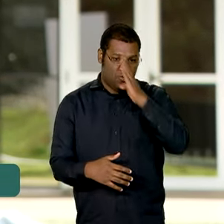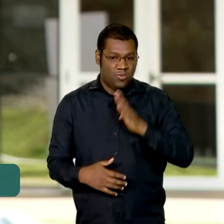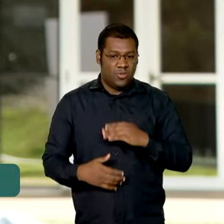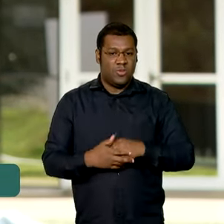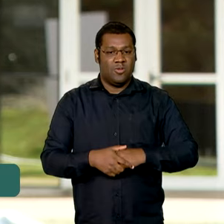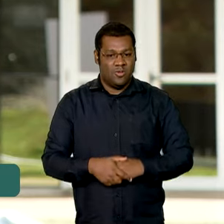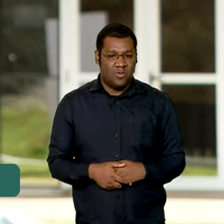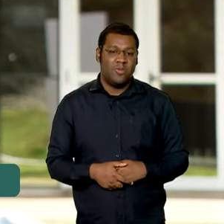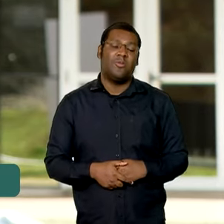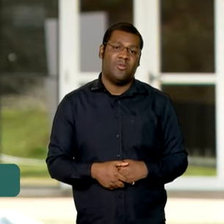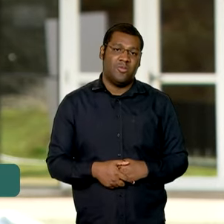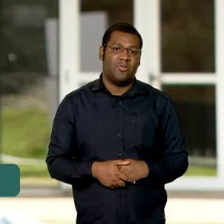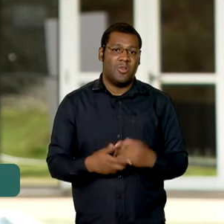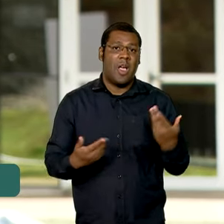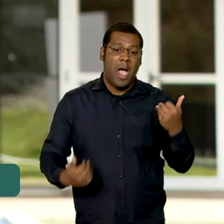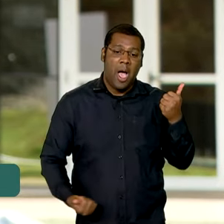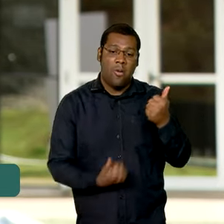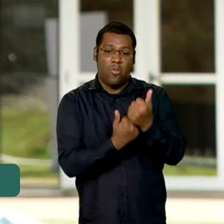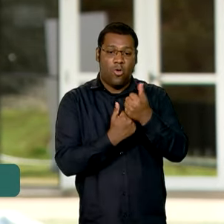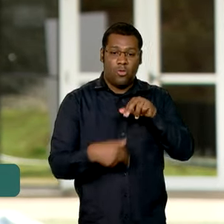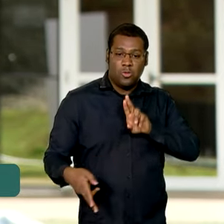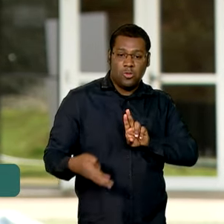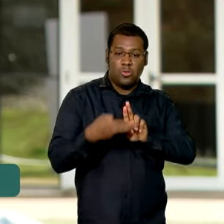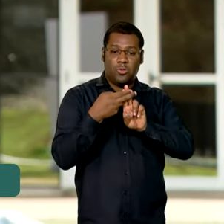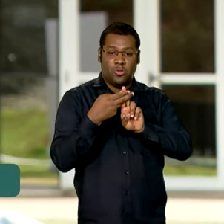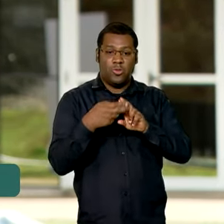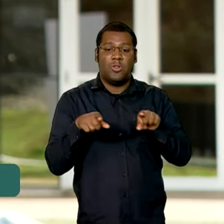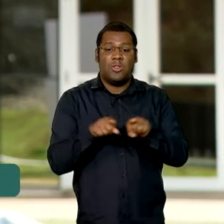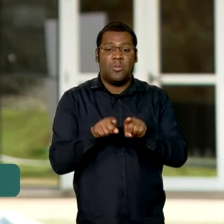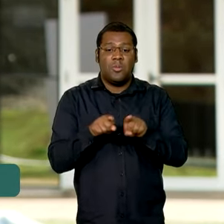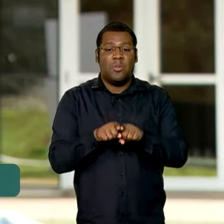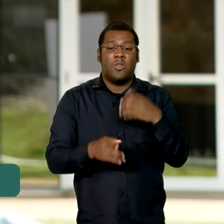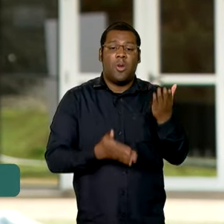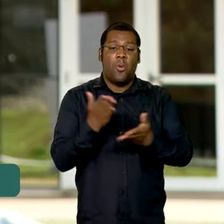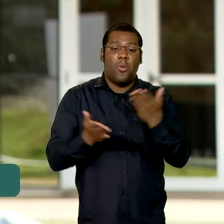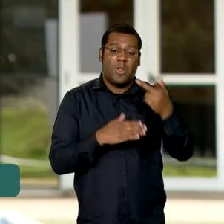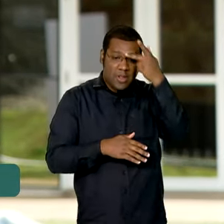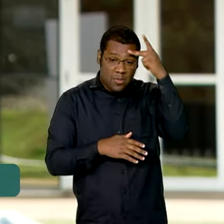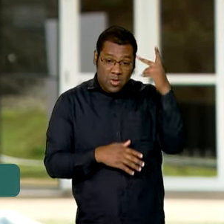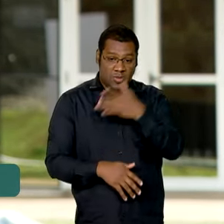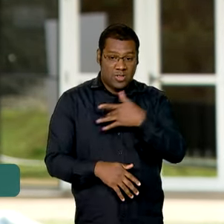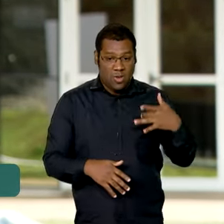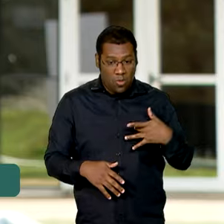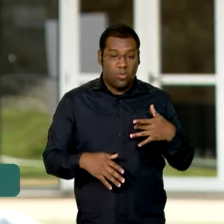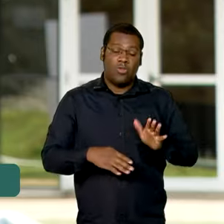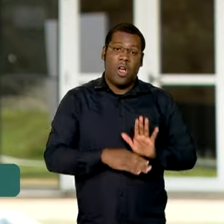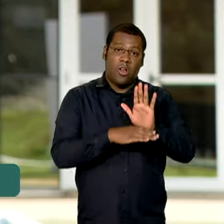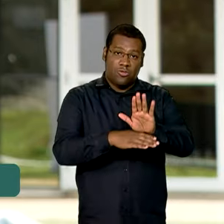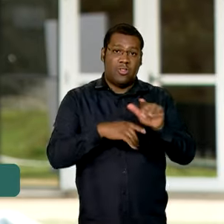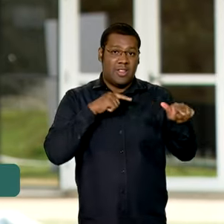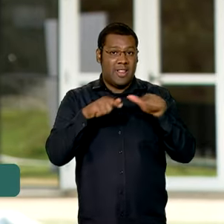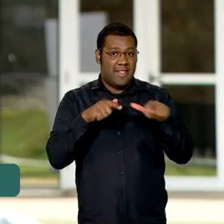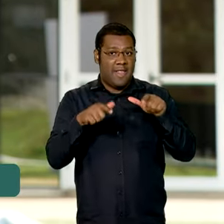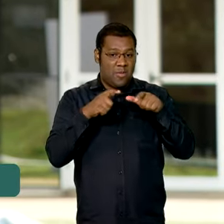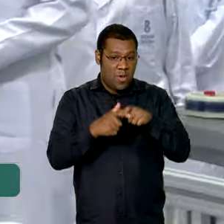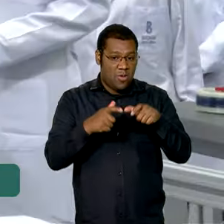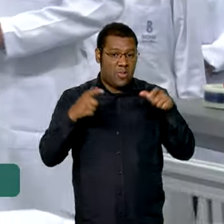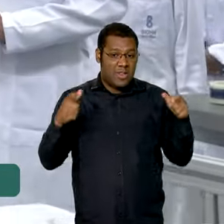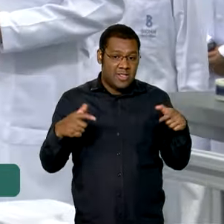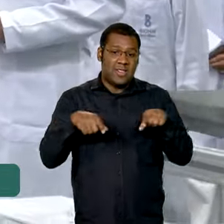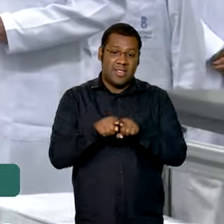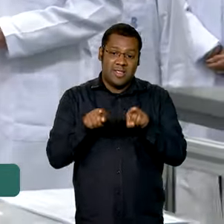único de saúde e para cuidar das pessoas, gerando emprego, renda e investimentos no Brasil.